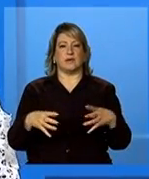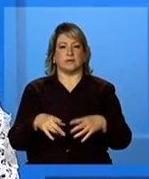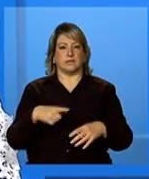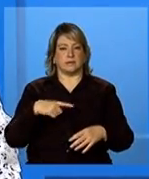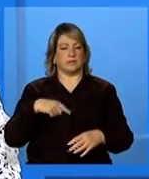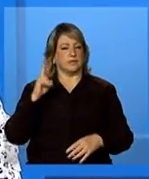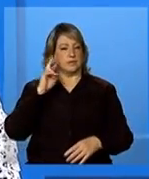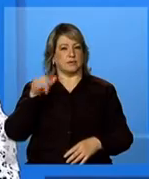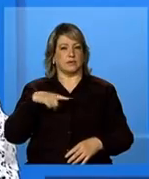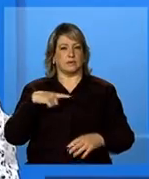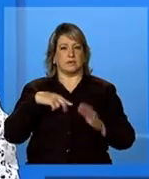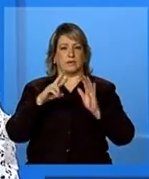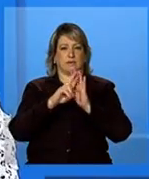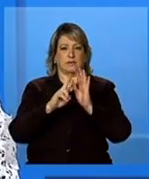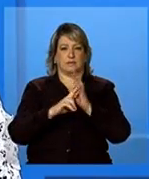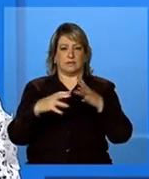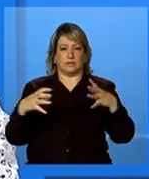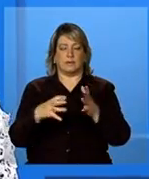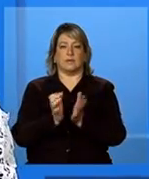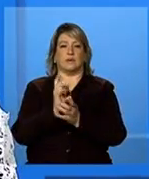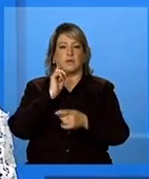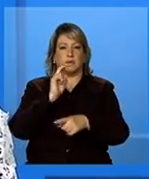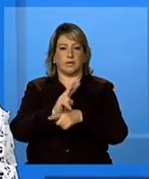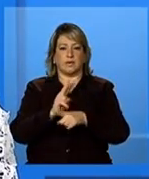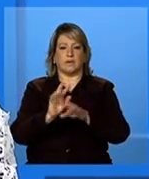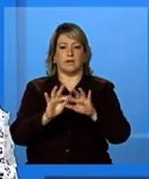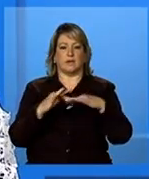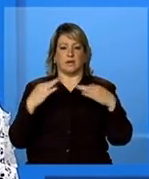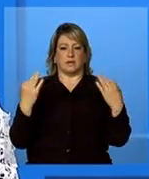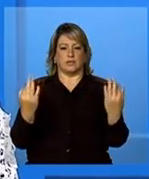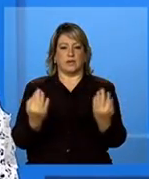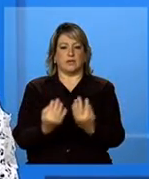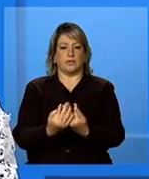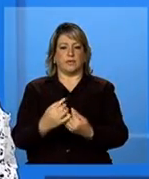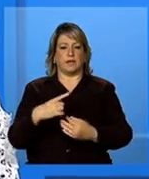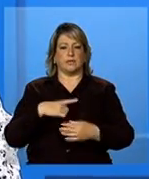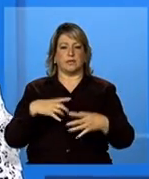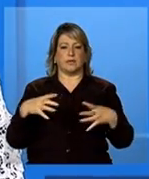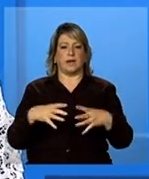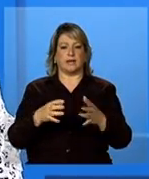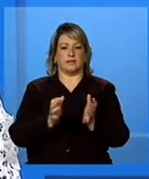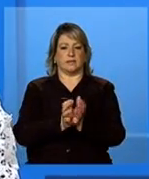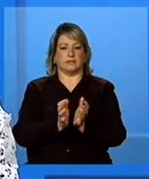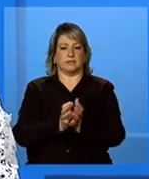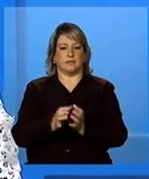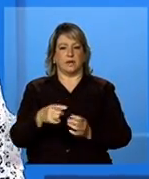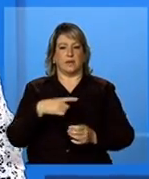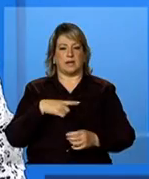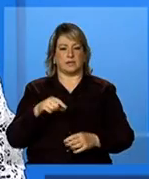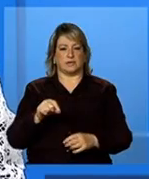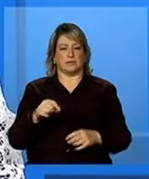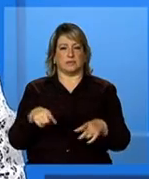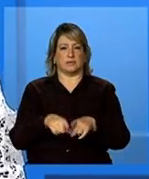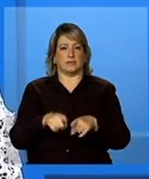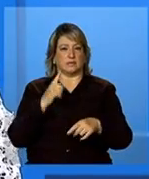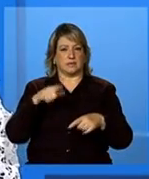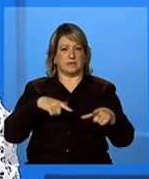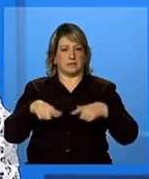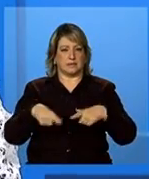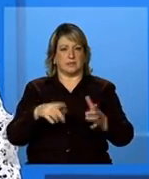acompanhamento das famílias em suspensão e protocolo de gestão integrada de serviços